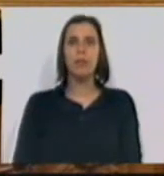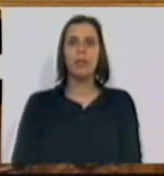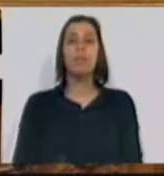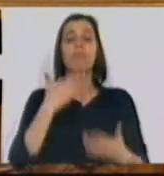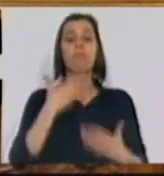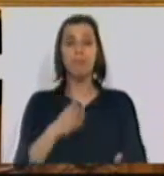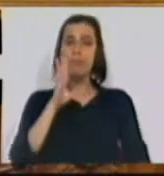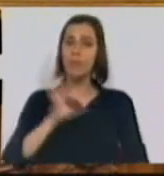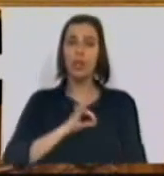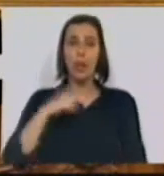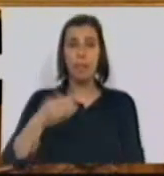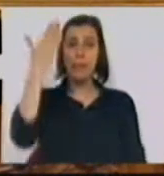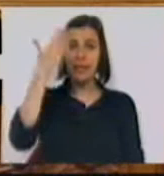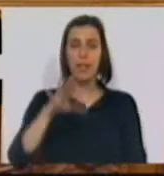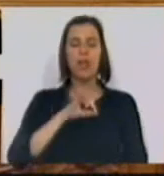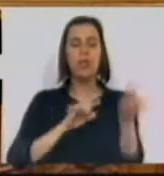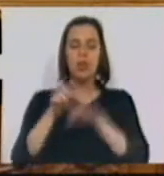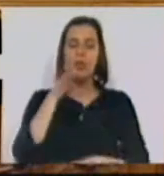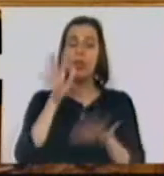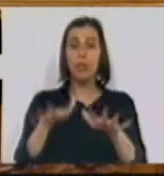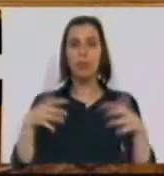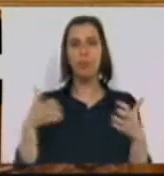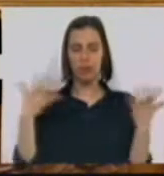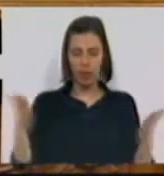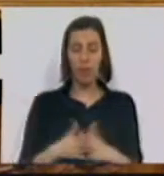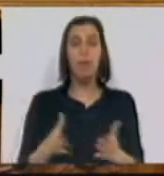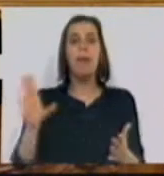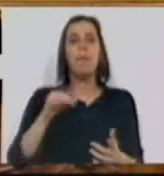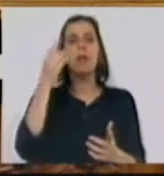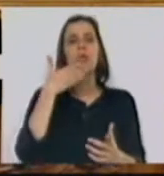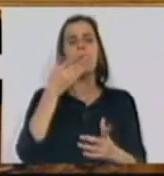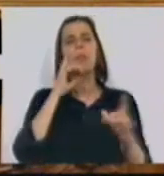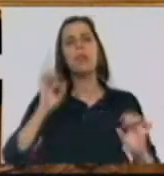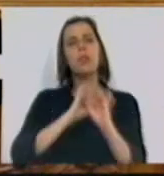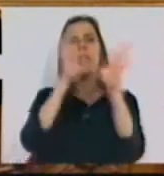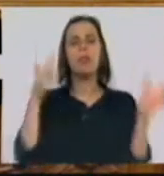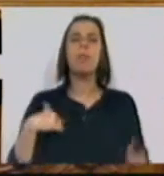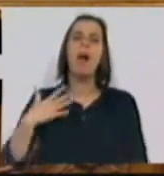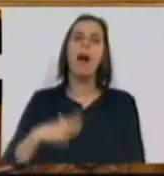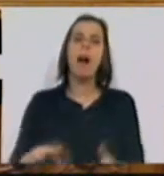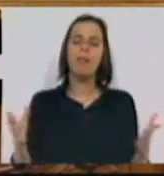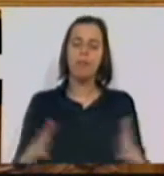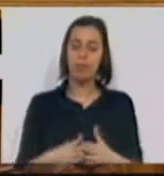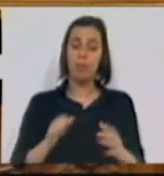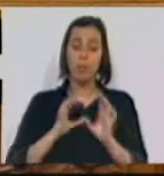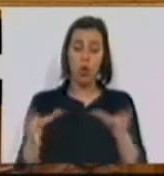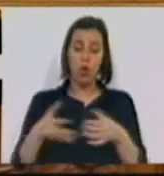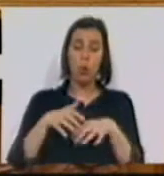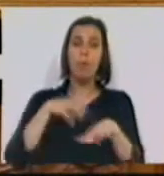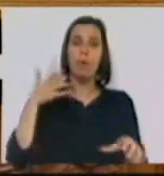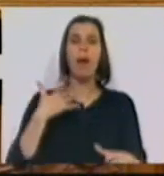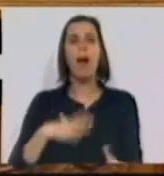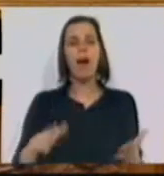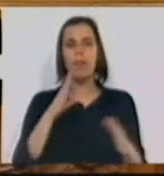Muito obrigada, Sra. Presidente, Sras. e Srs. Deputados. Mais do que um pedido de esclarecimento, o meu grupo parlamentar